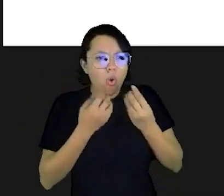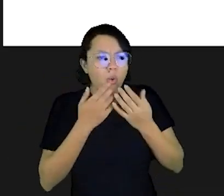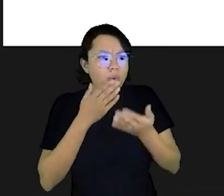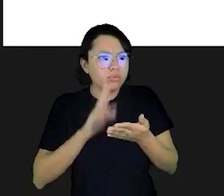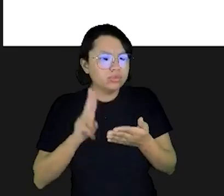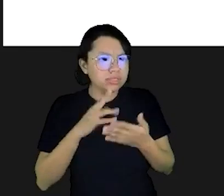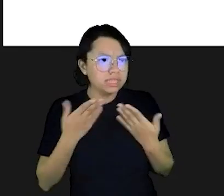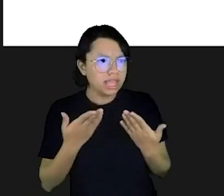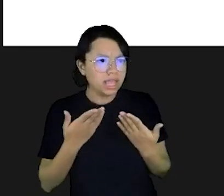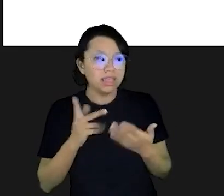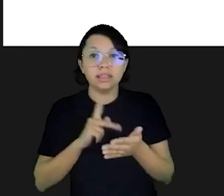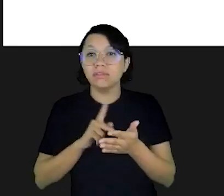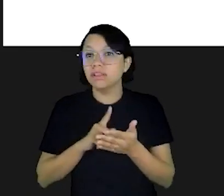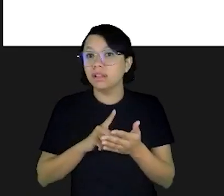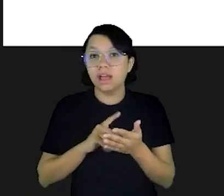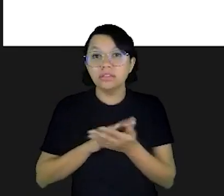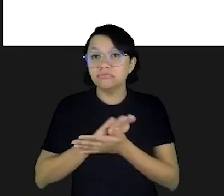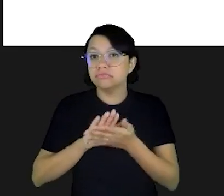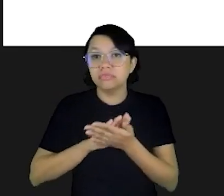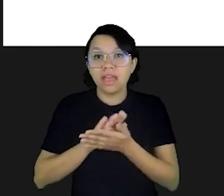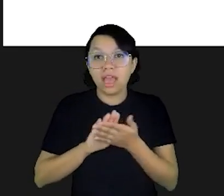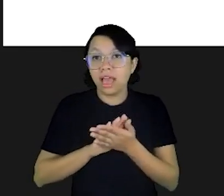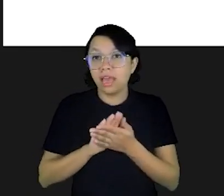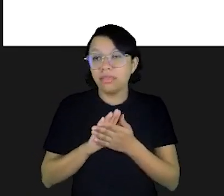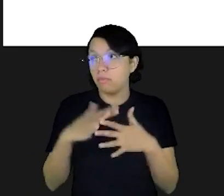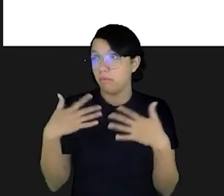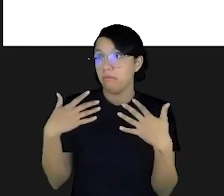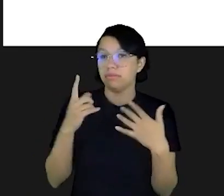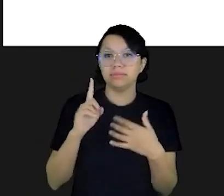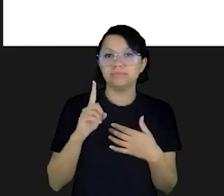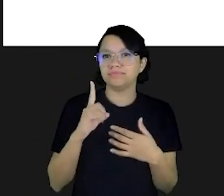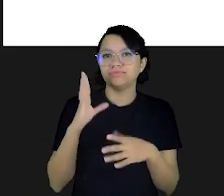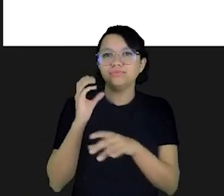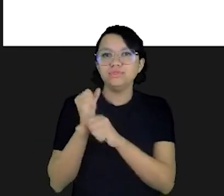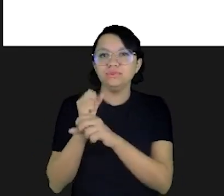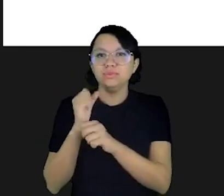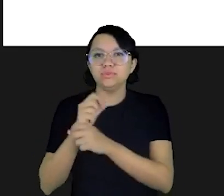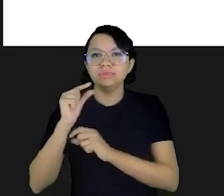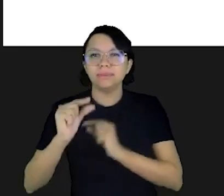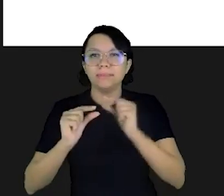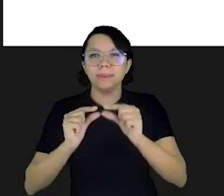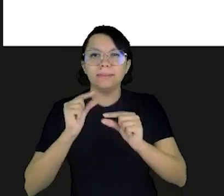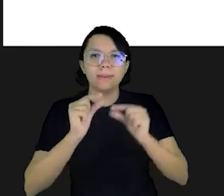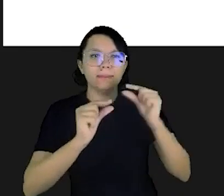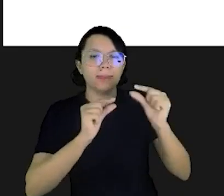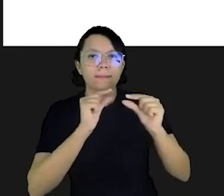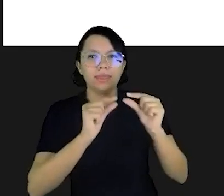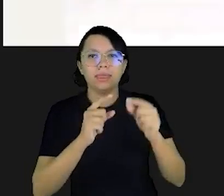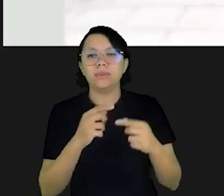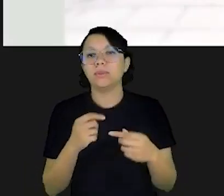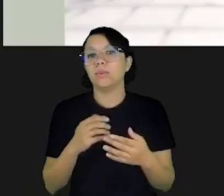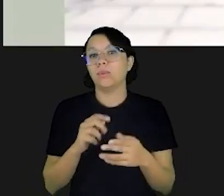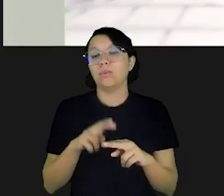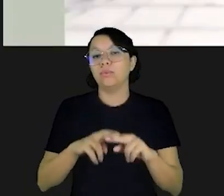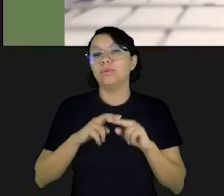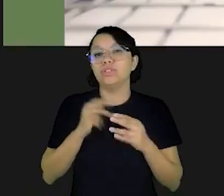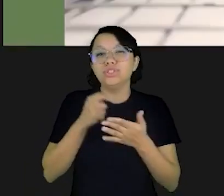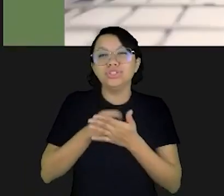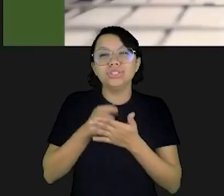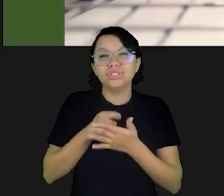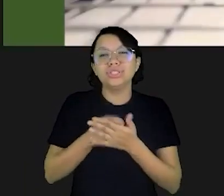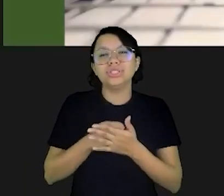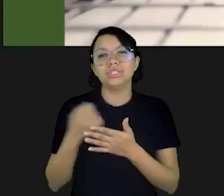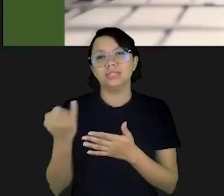que você gastou. E, de fato, não foi nada extraordinário. Foi apenas um somatório de pequenas coisas. Por isso que a gente insiste tanto na